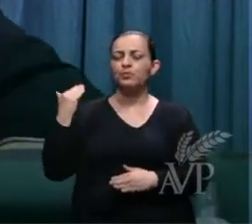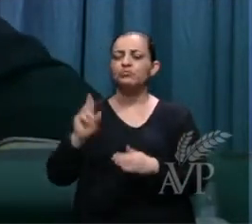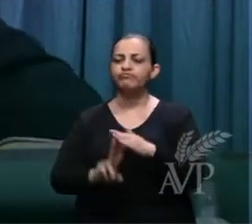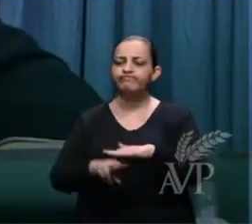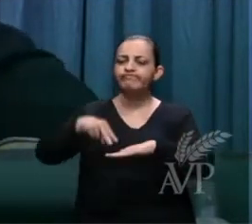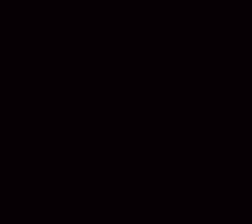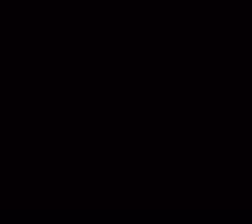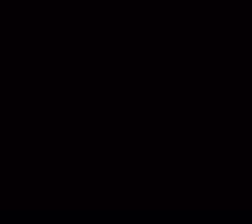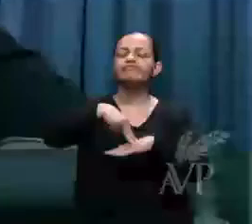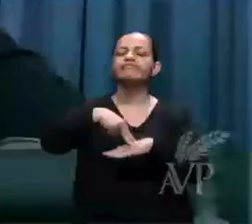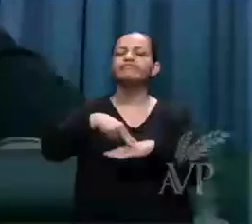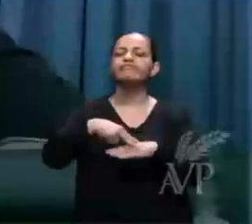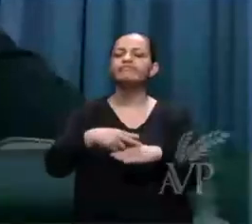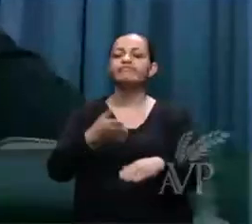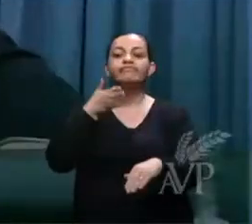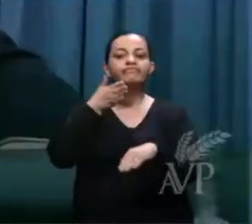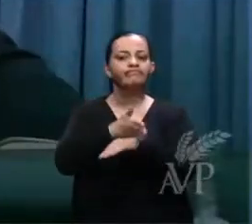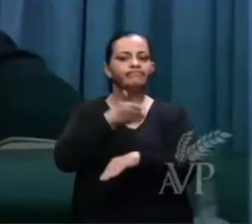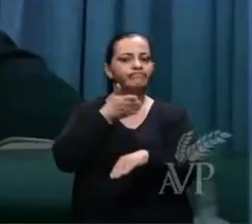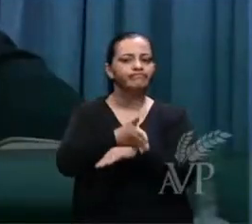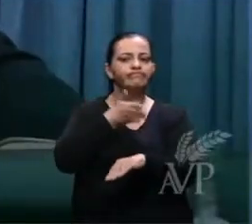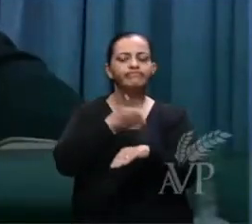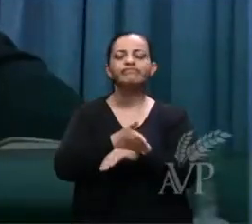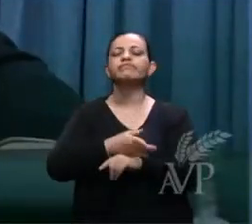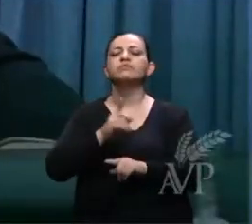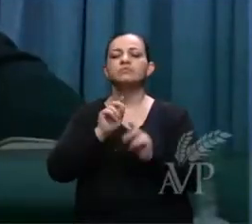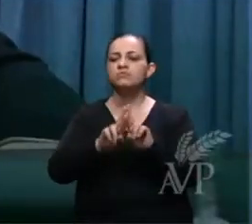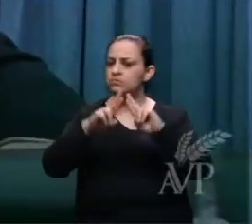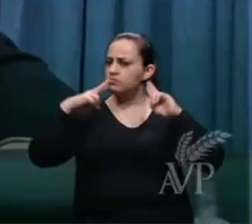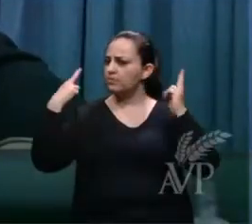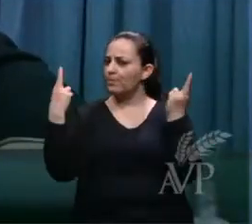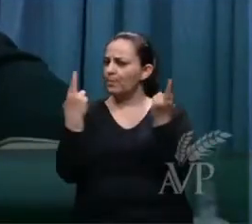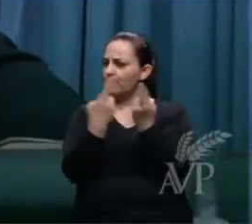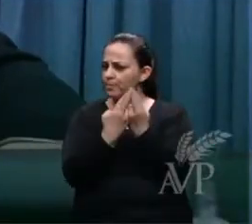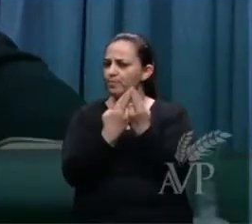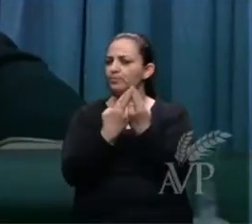para comparecer ante esse tribunal.